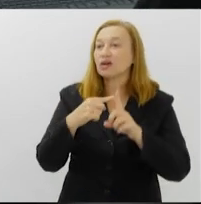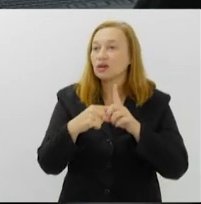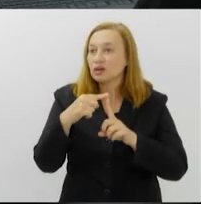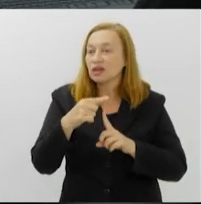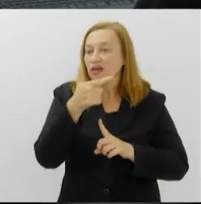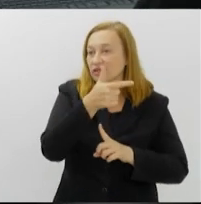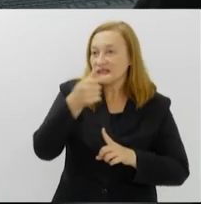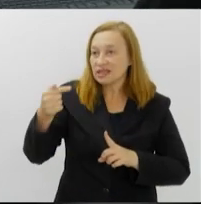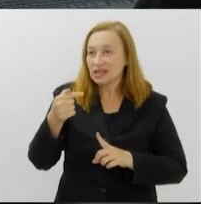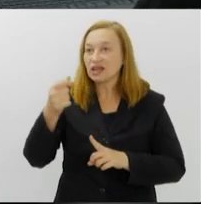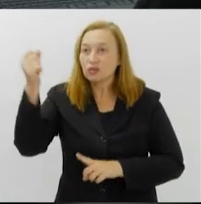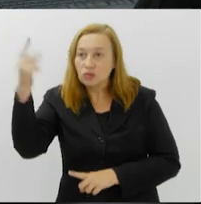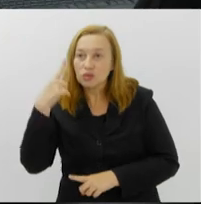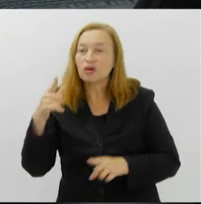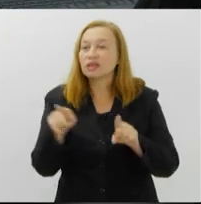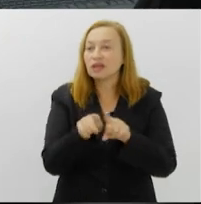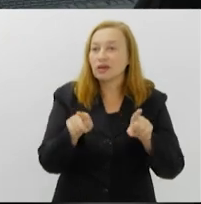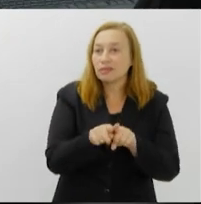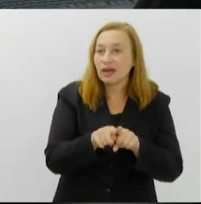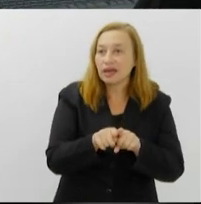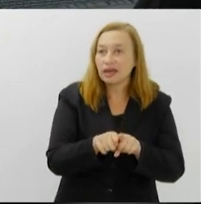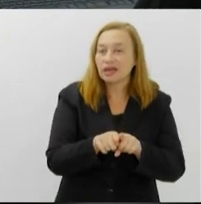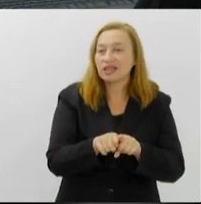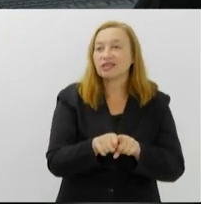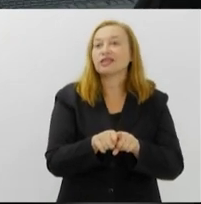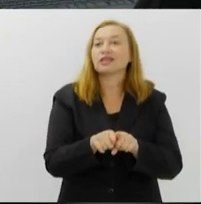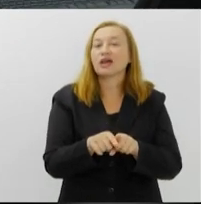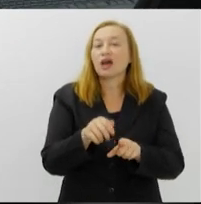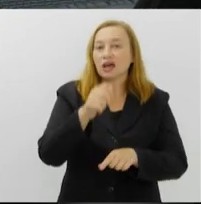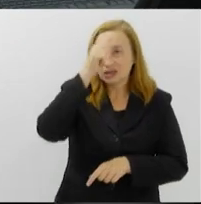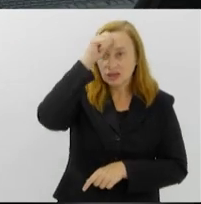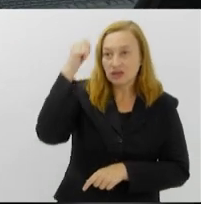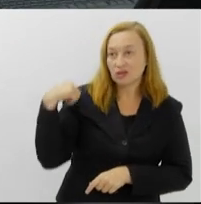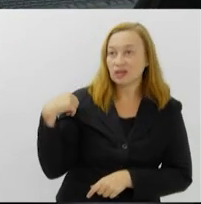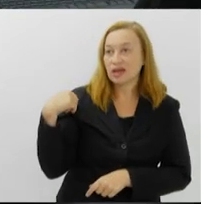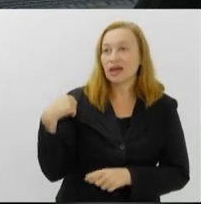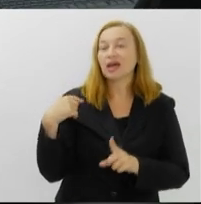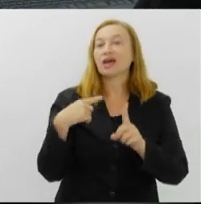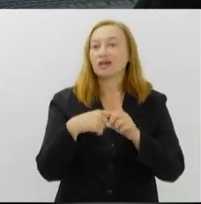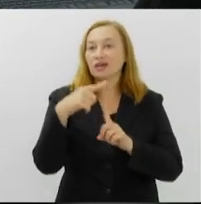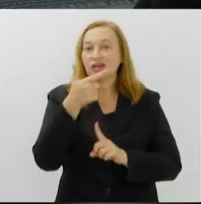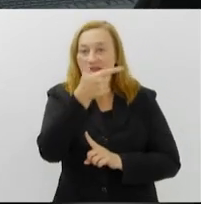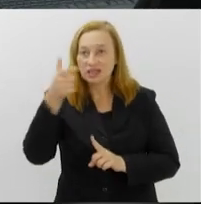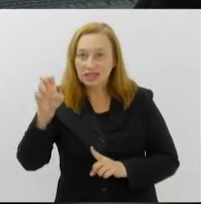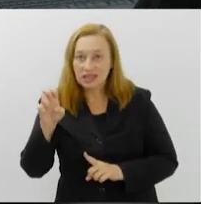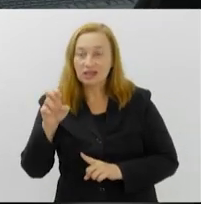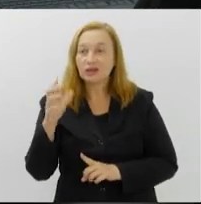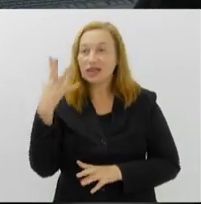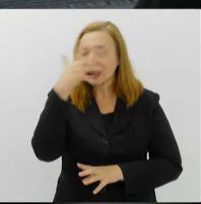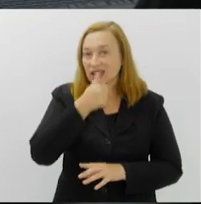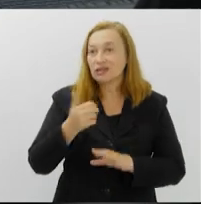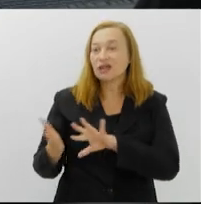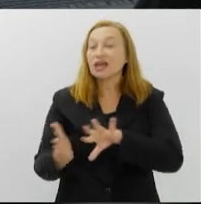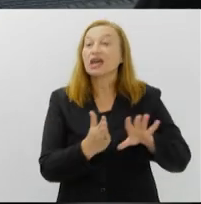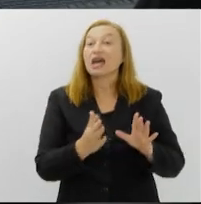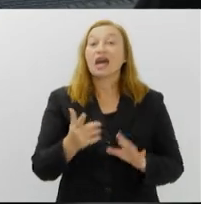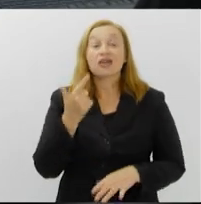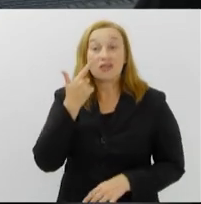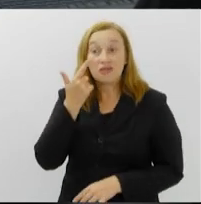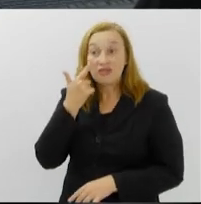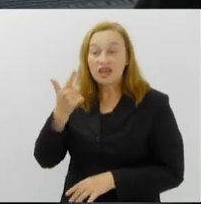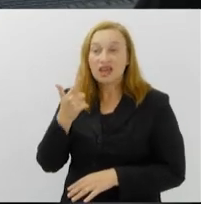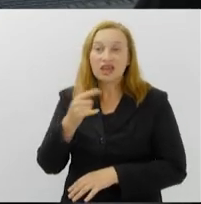sol. E São José do Vale do Rio Preto com sol, 25 graus, céu limpo. Vamos ver agora como está o tempo aqui no Rio. Você vê